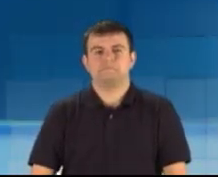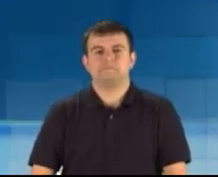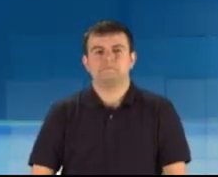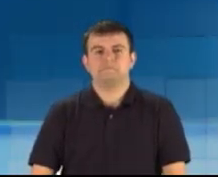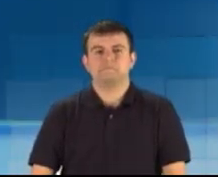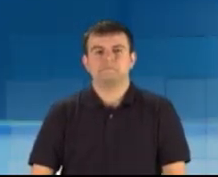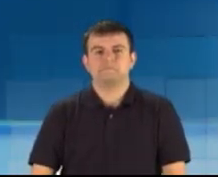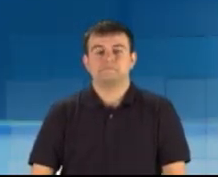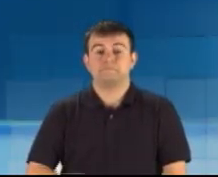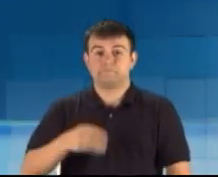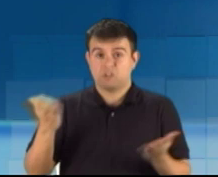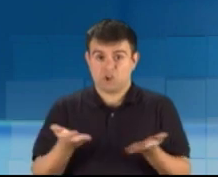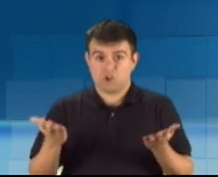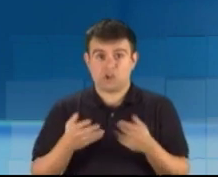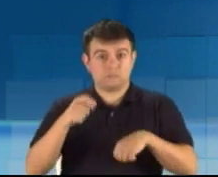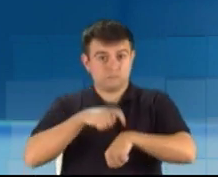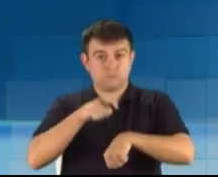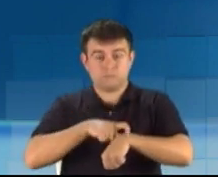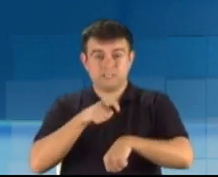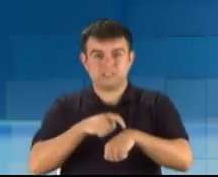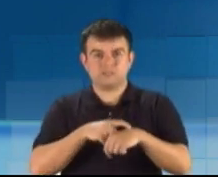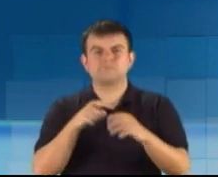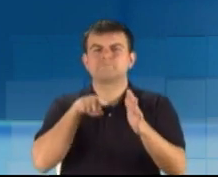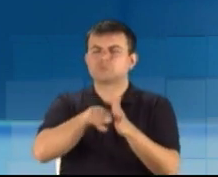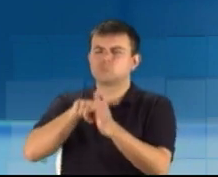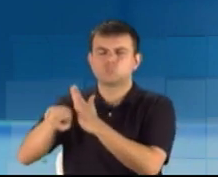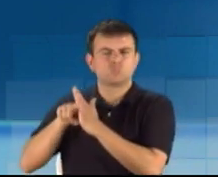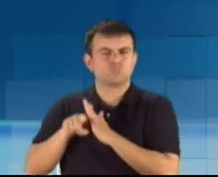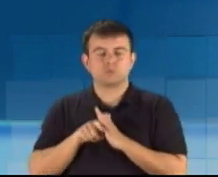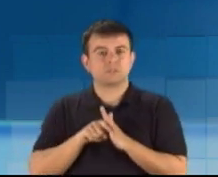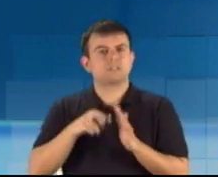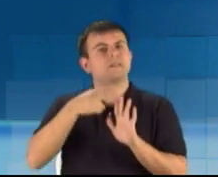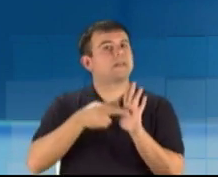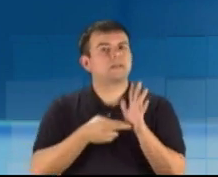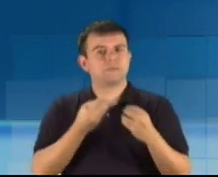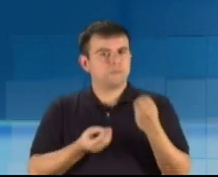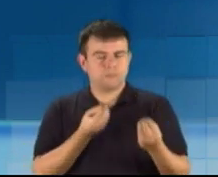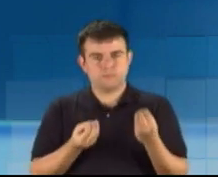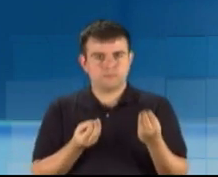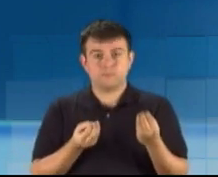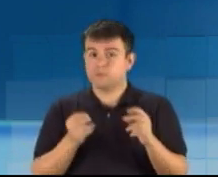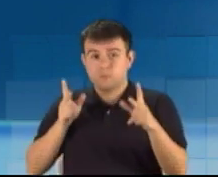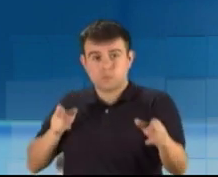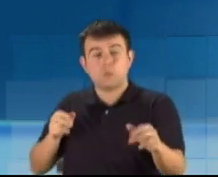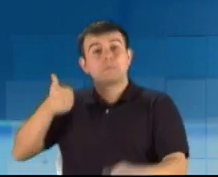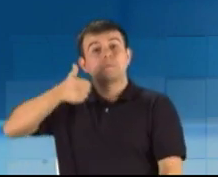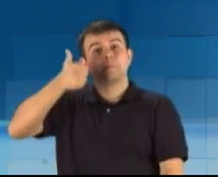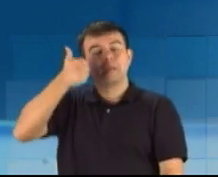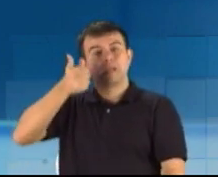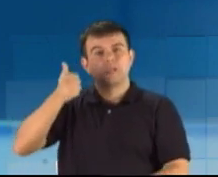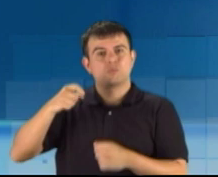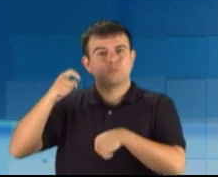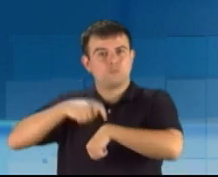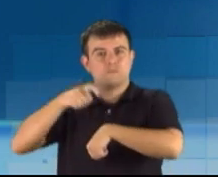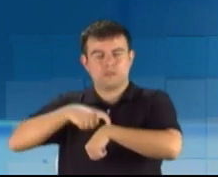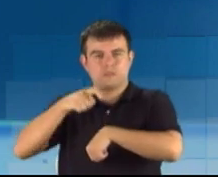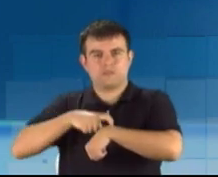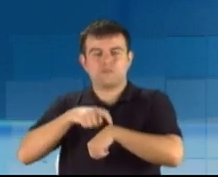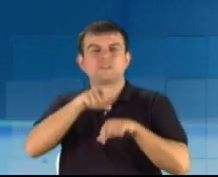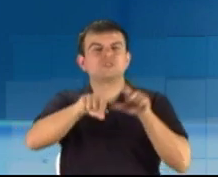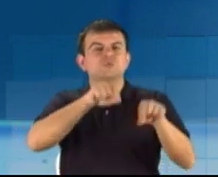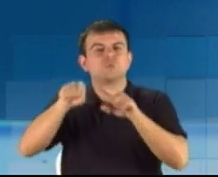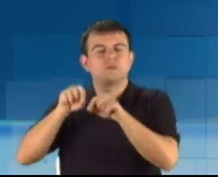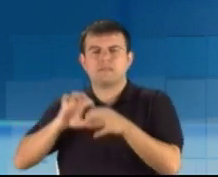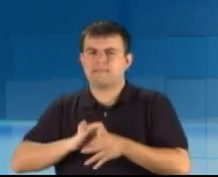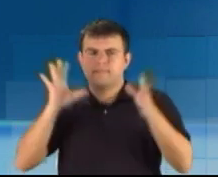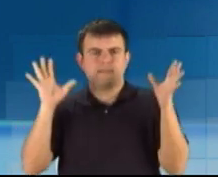Nesta rodada de perguntas entre os candidatos, vamos repetir o formato do primeiro bloco do programa, de escolha livre do candidato